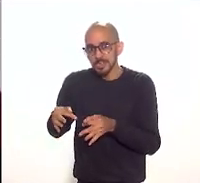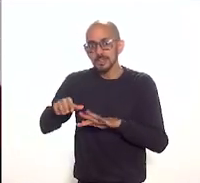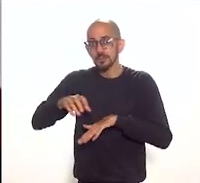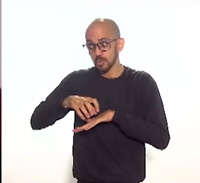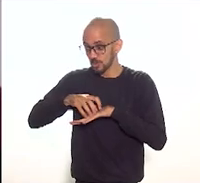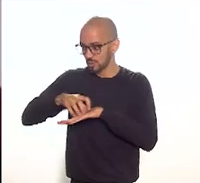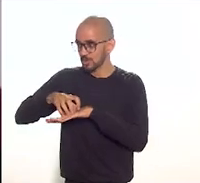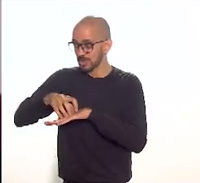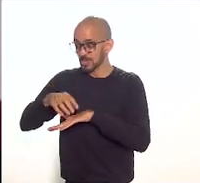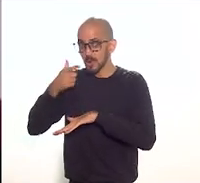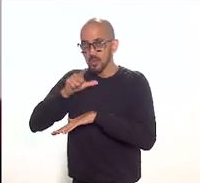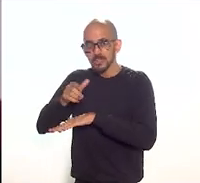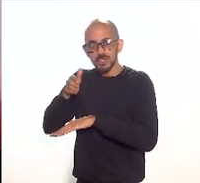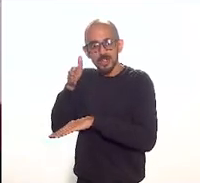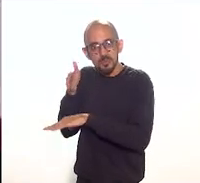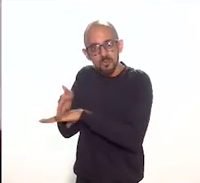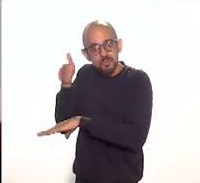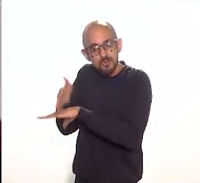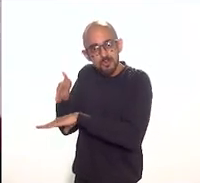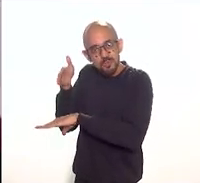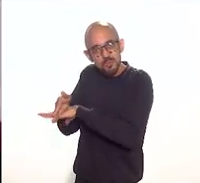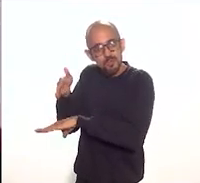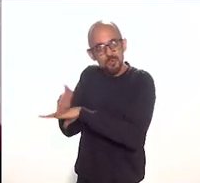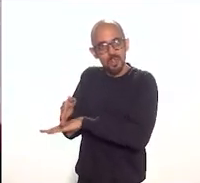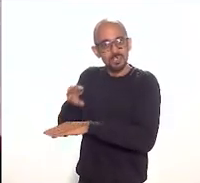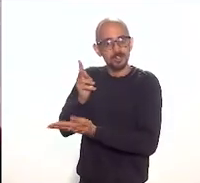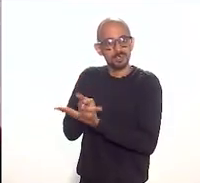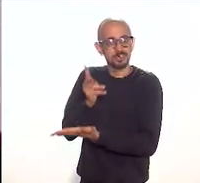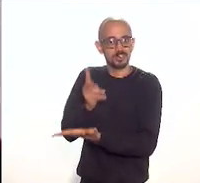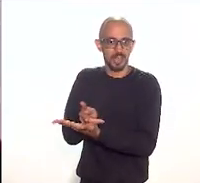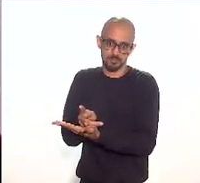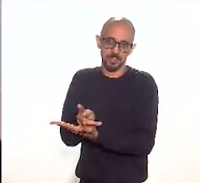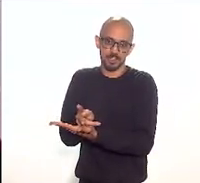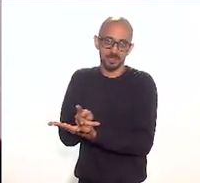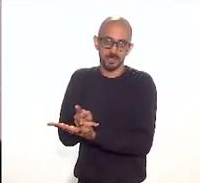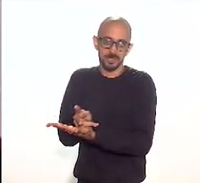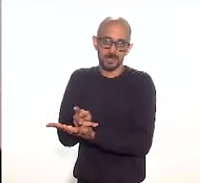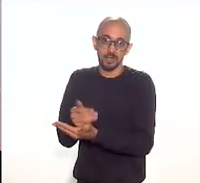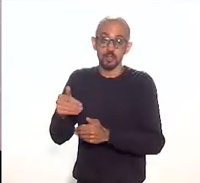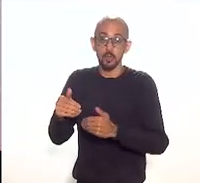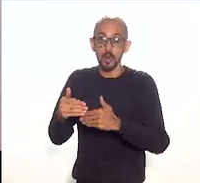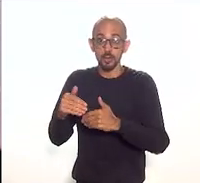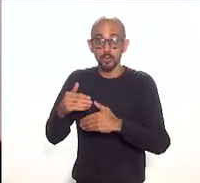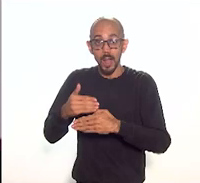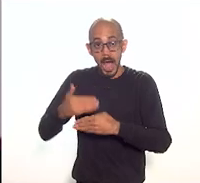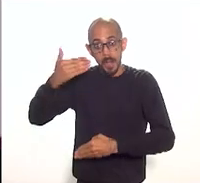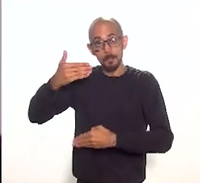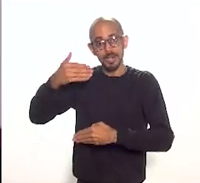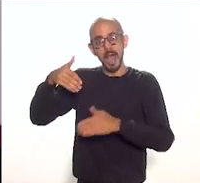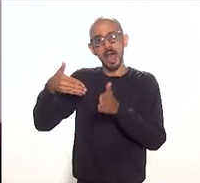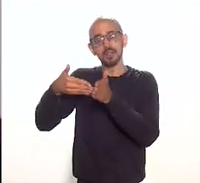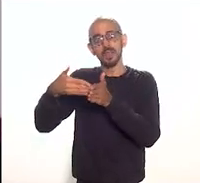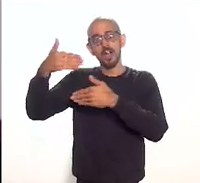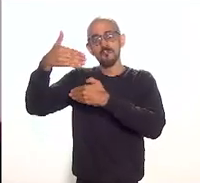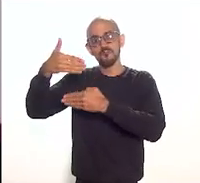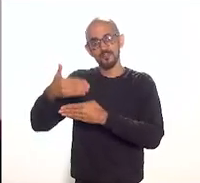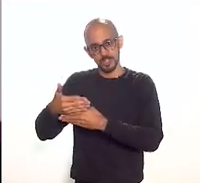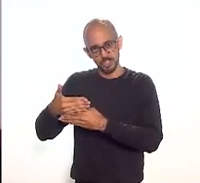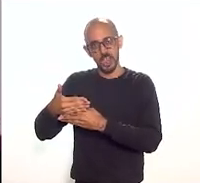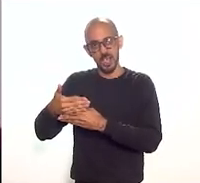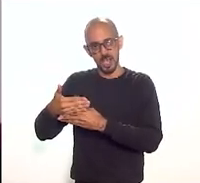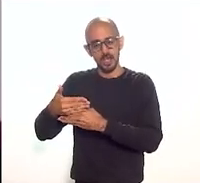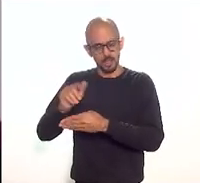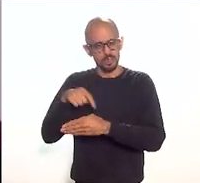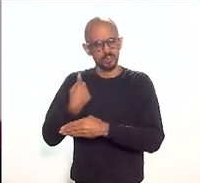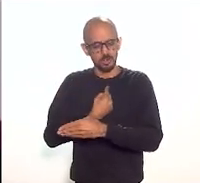de uma forma organizada no momento que abrem até o momento que fecham e quero finalizar destacando